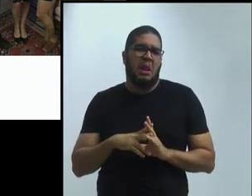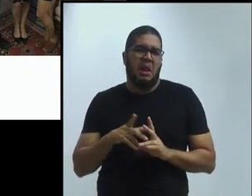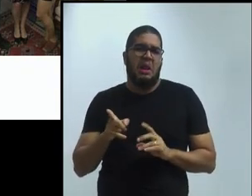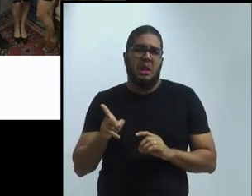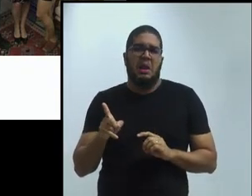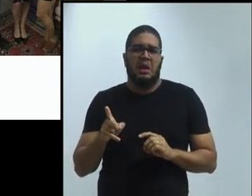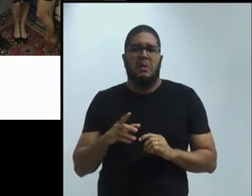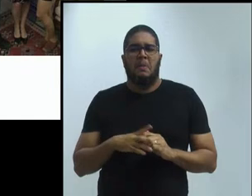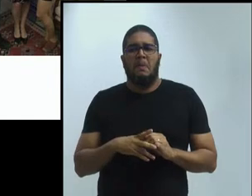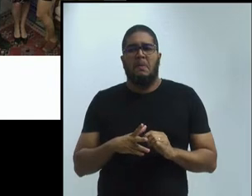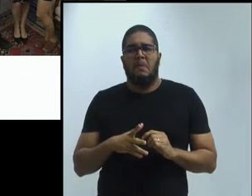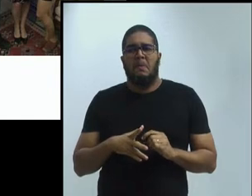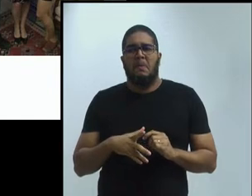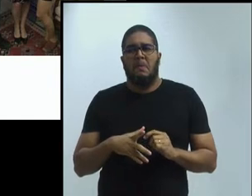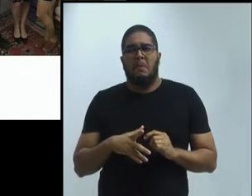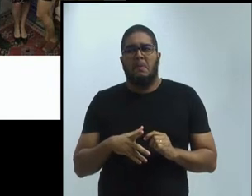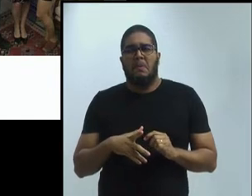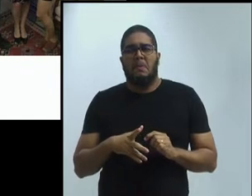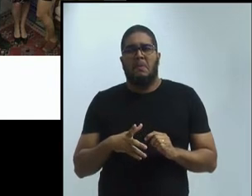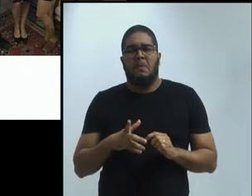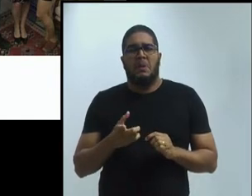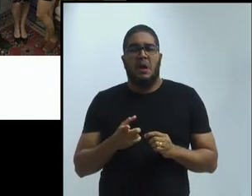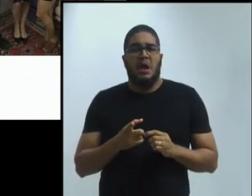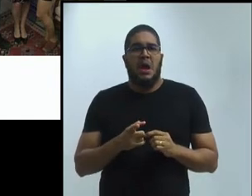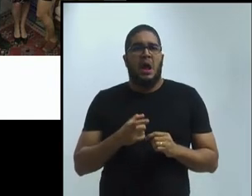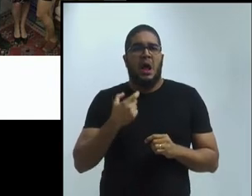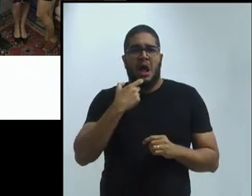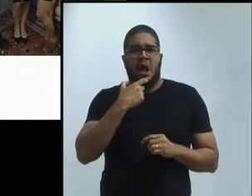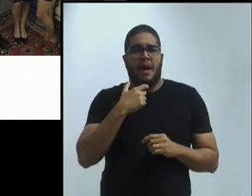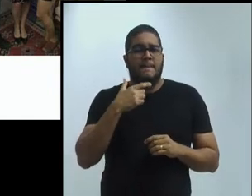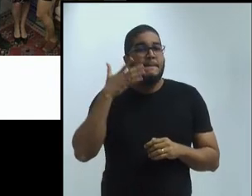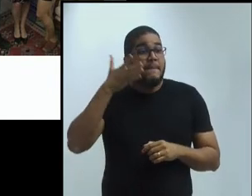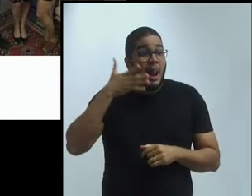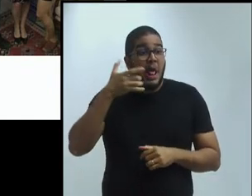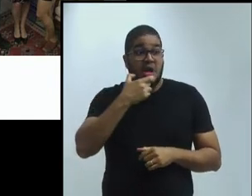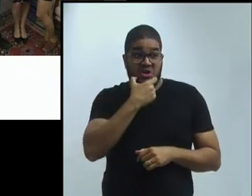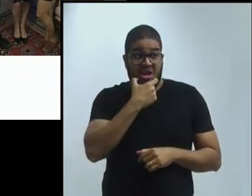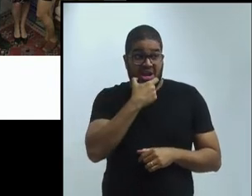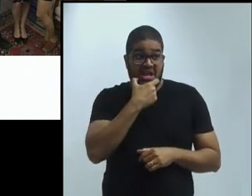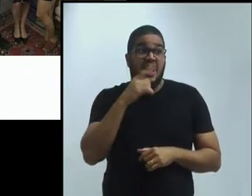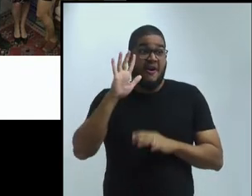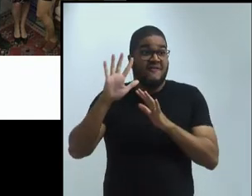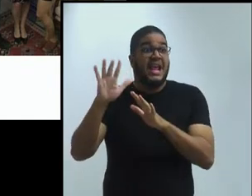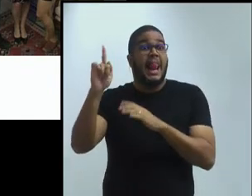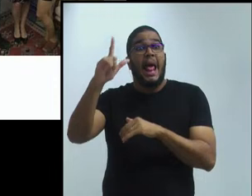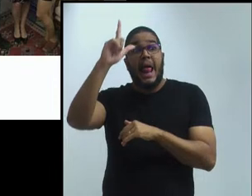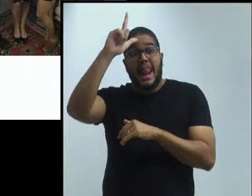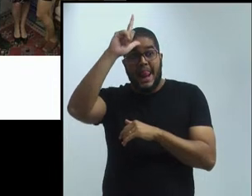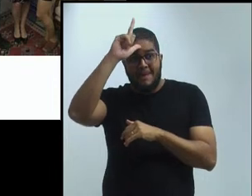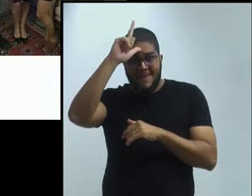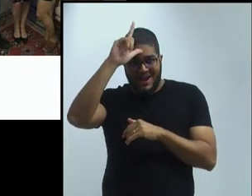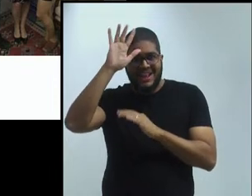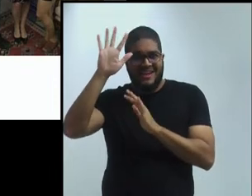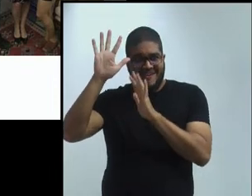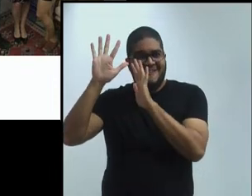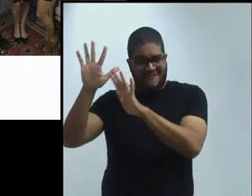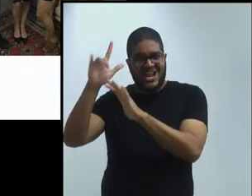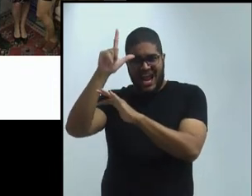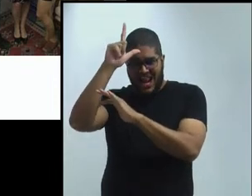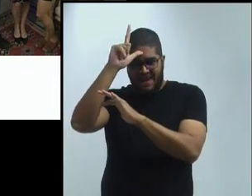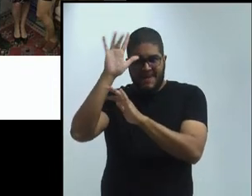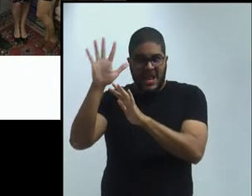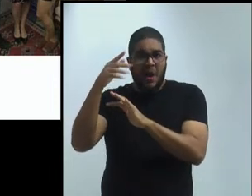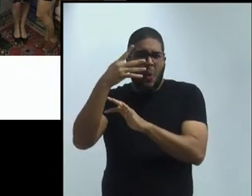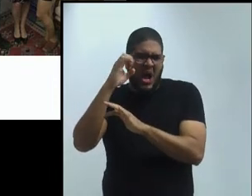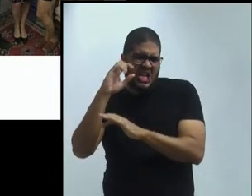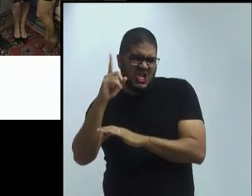As palestras foram em inglês, porque o meu alemão não dá para isso, dá para assim, para